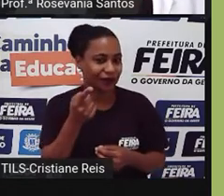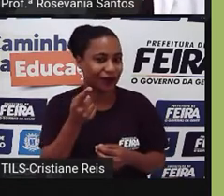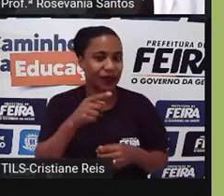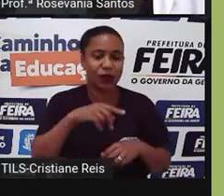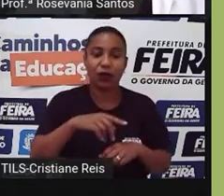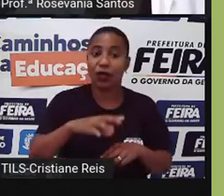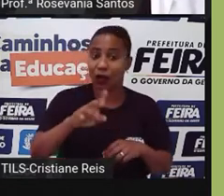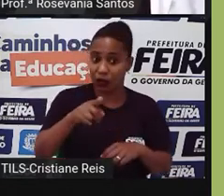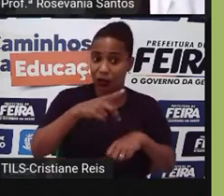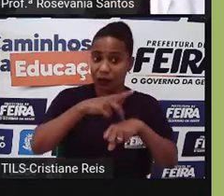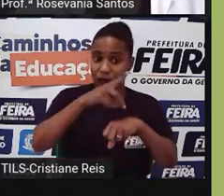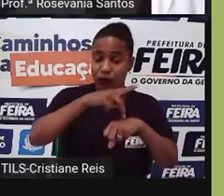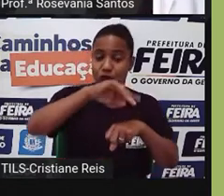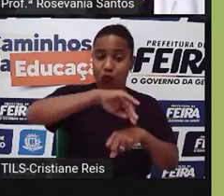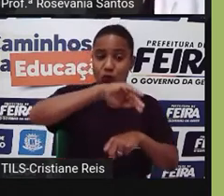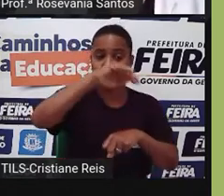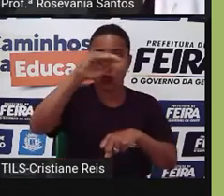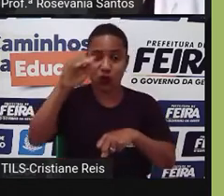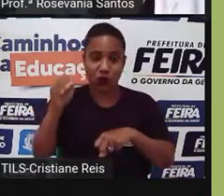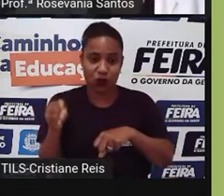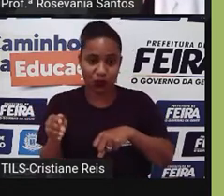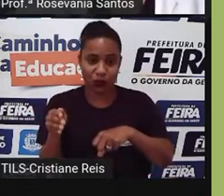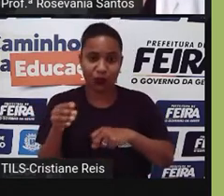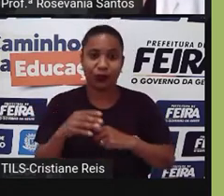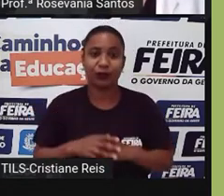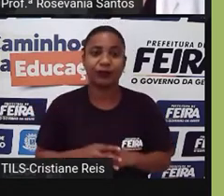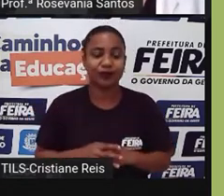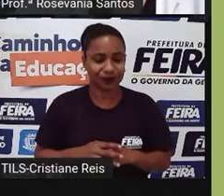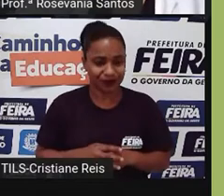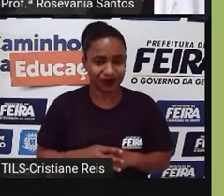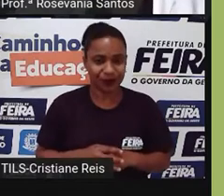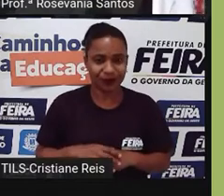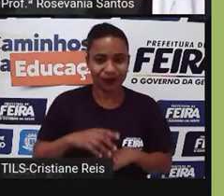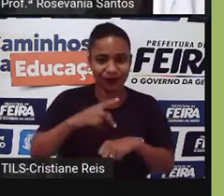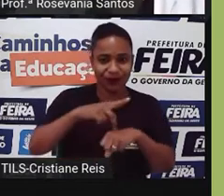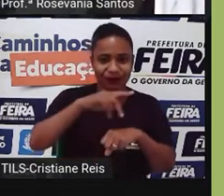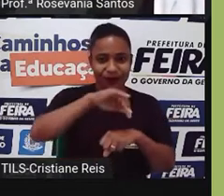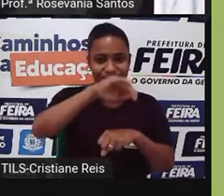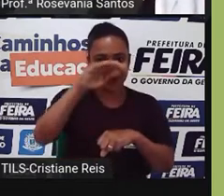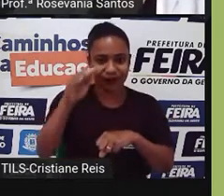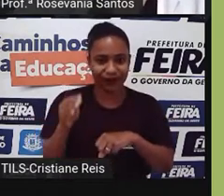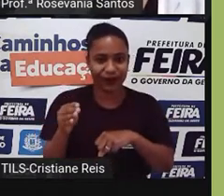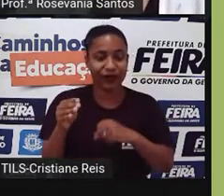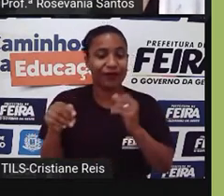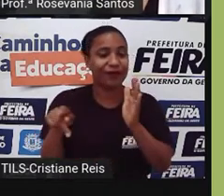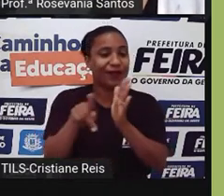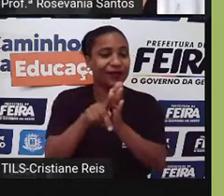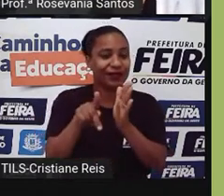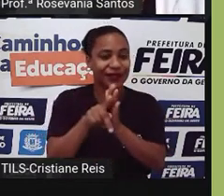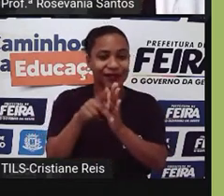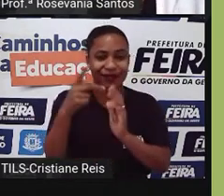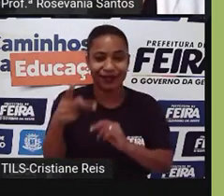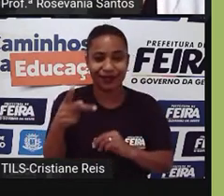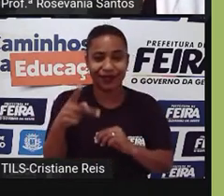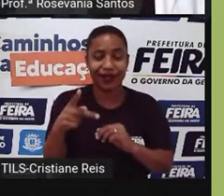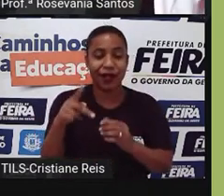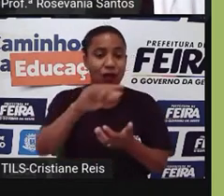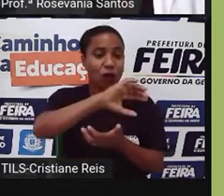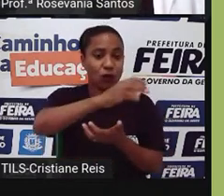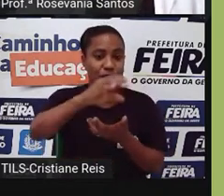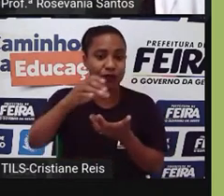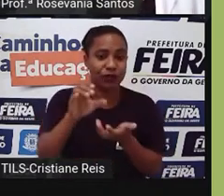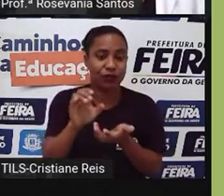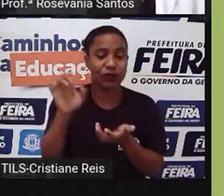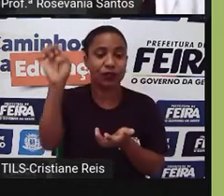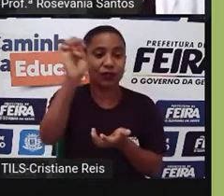Os montes rurais. Os dividem essa parte aqui que pertence ao continente europeu e do outro